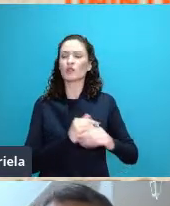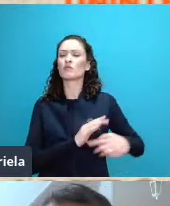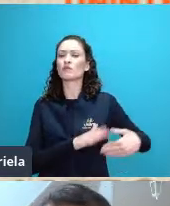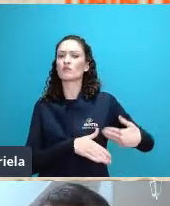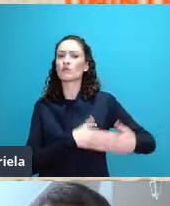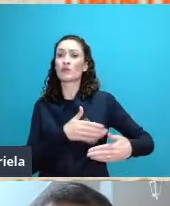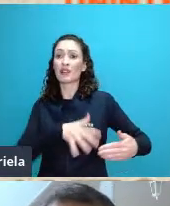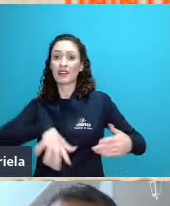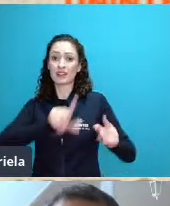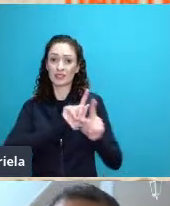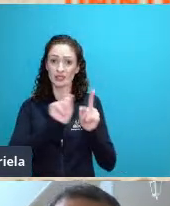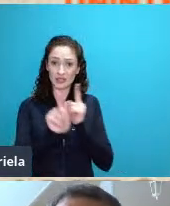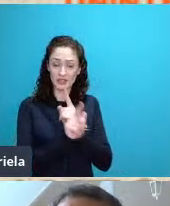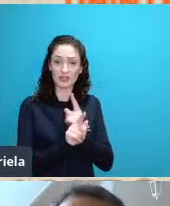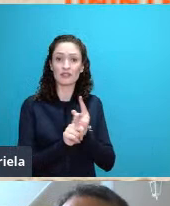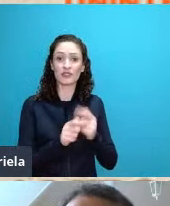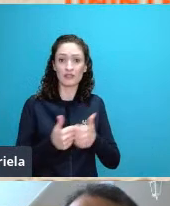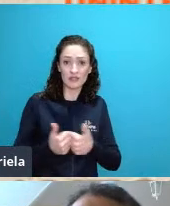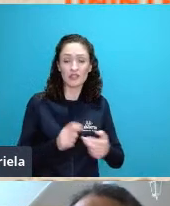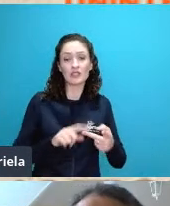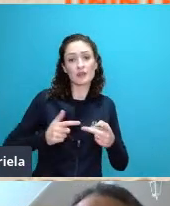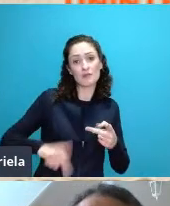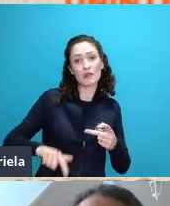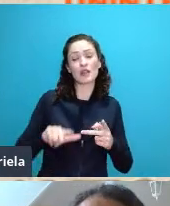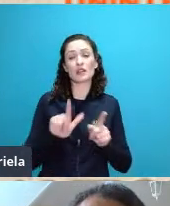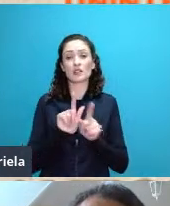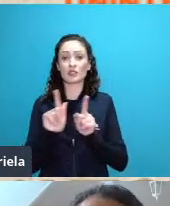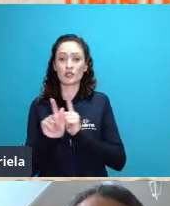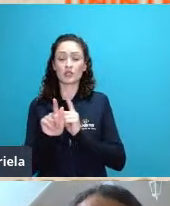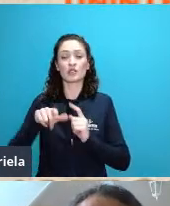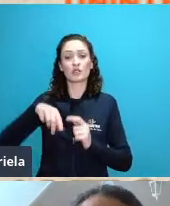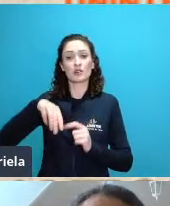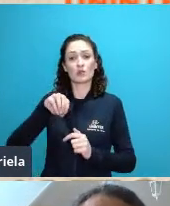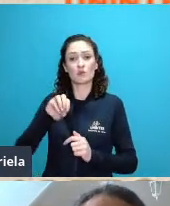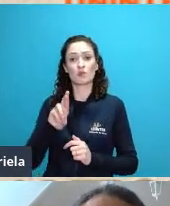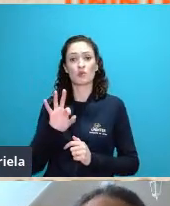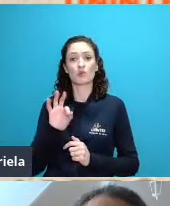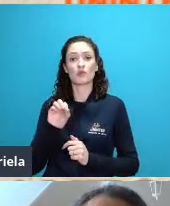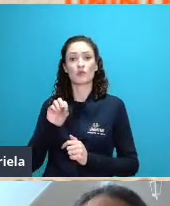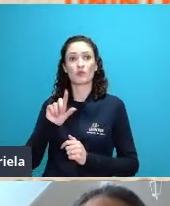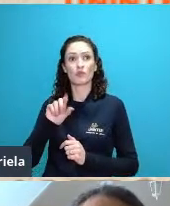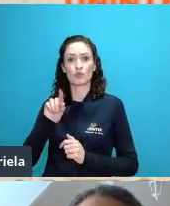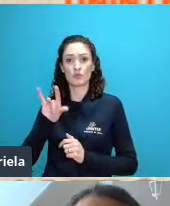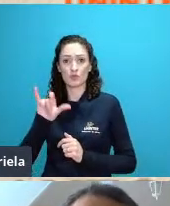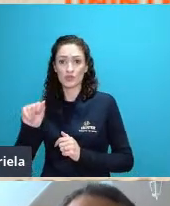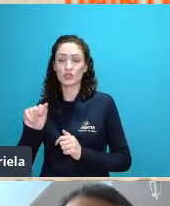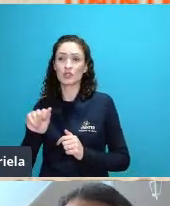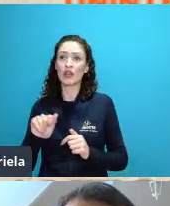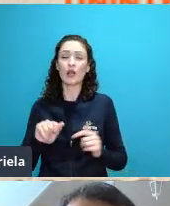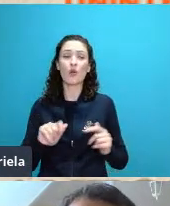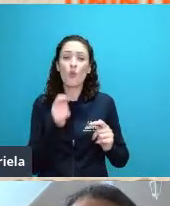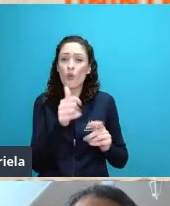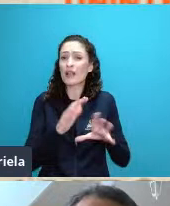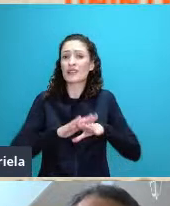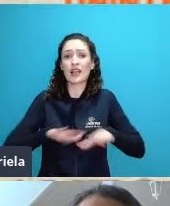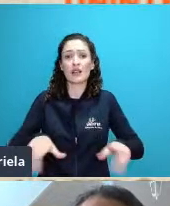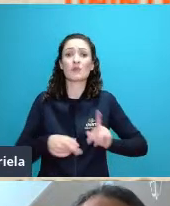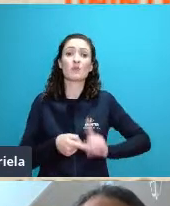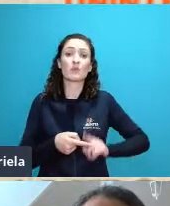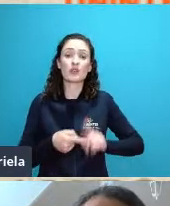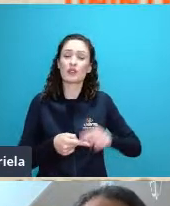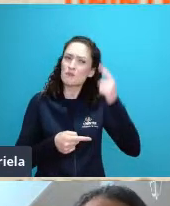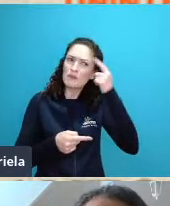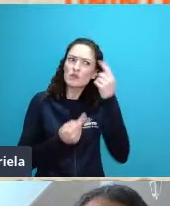geografia física da geomorfologia por uma dificuldade de explicar esses diferentes arranjos esses